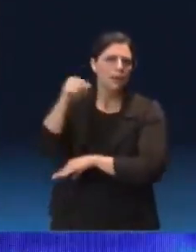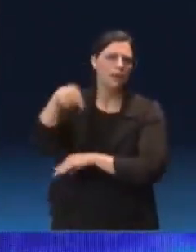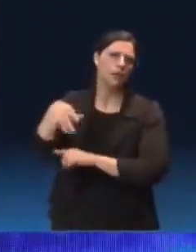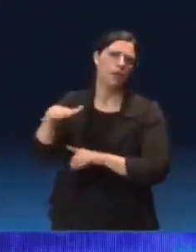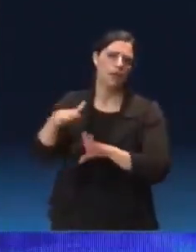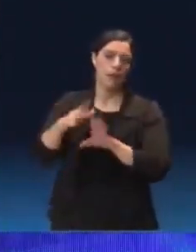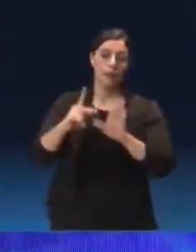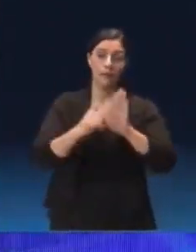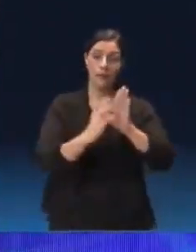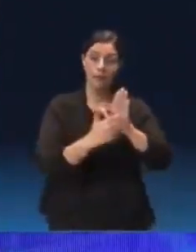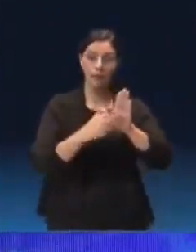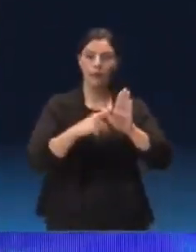como o PDT sempre fez.